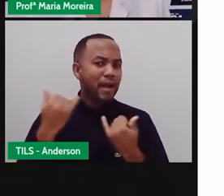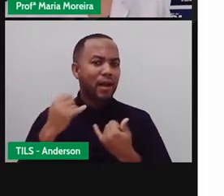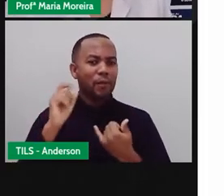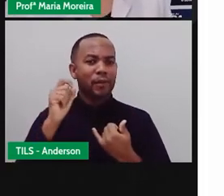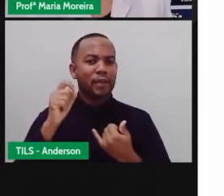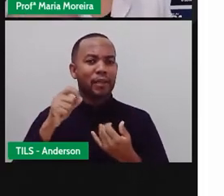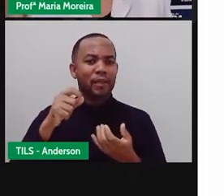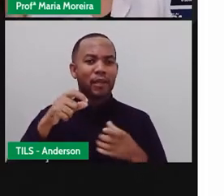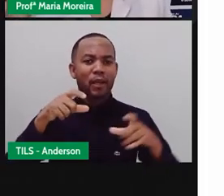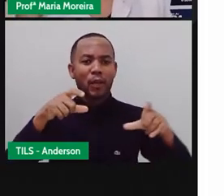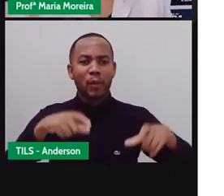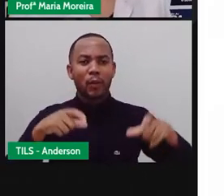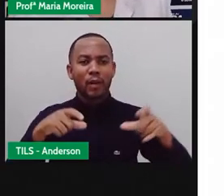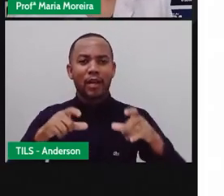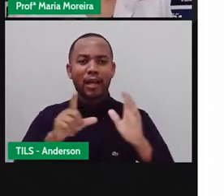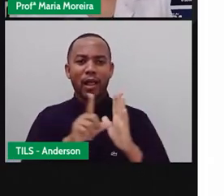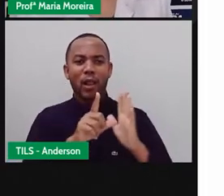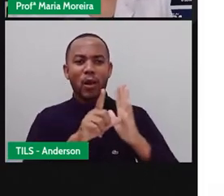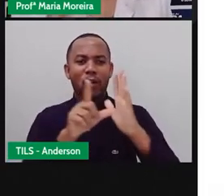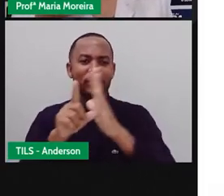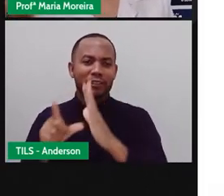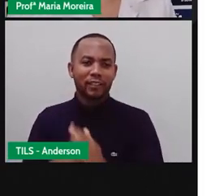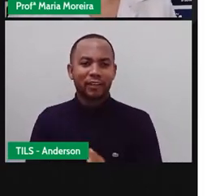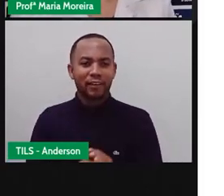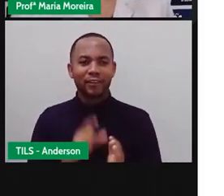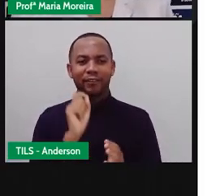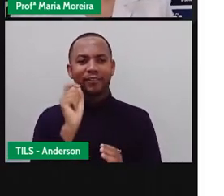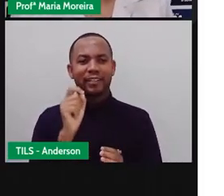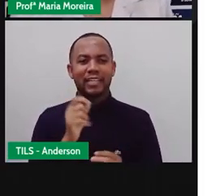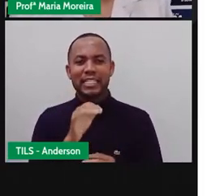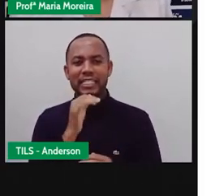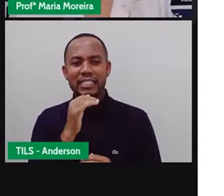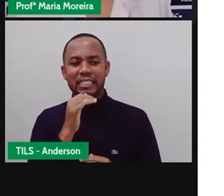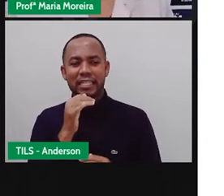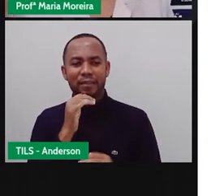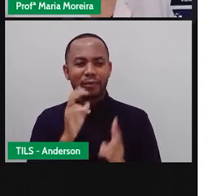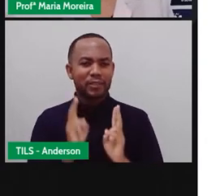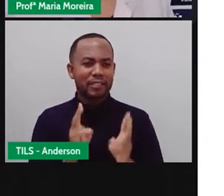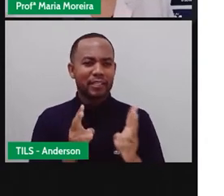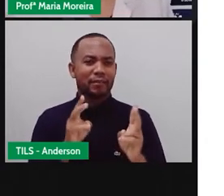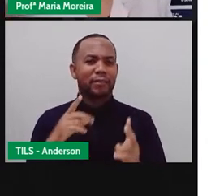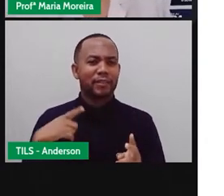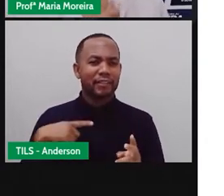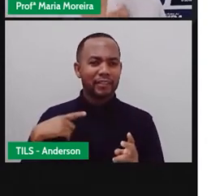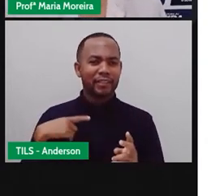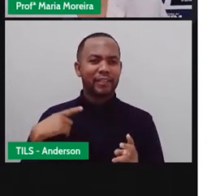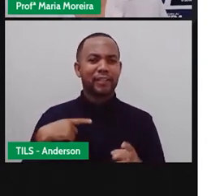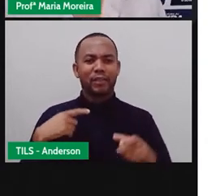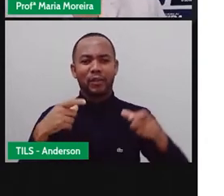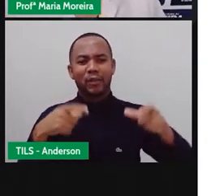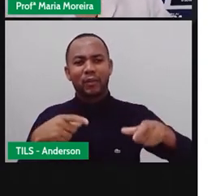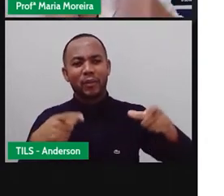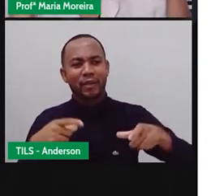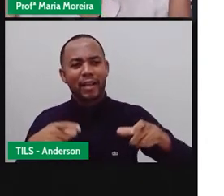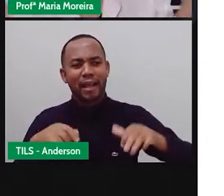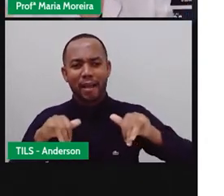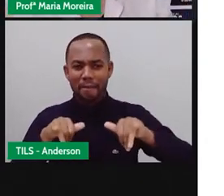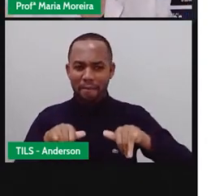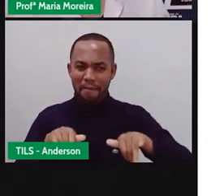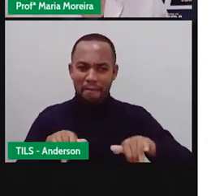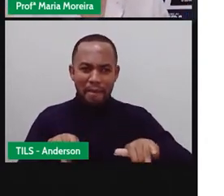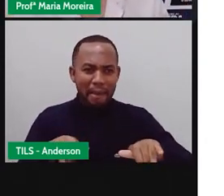comércio. Quem nunca viu aí um carro de som anunciando aí uma promoção. Uma promoção do atacarejo, do